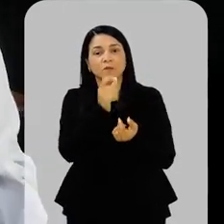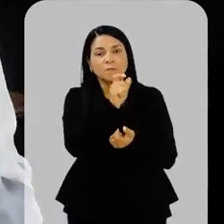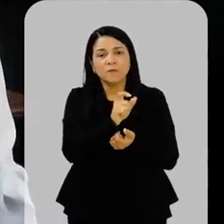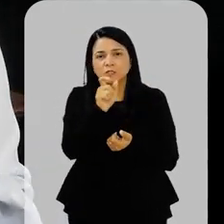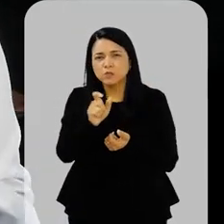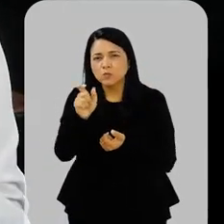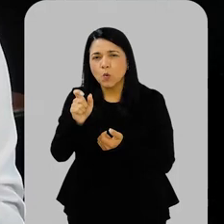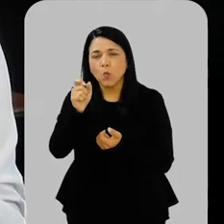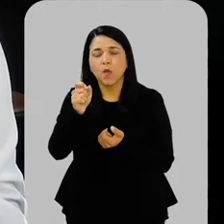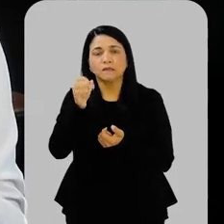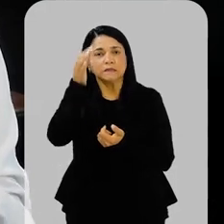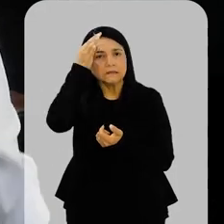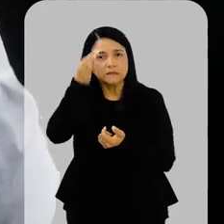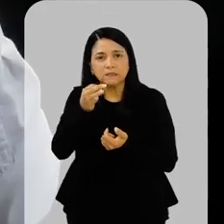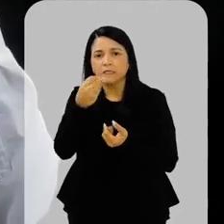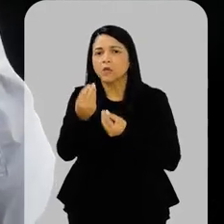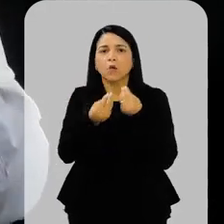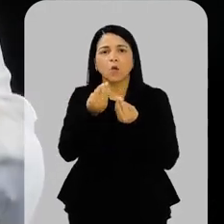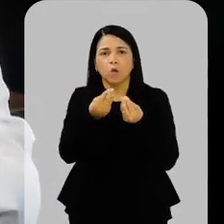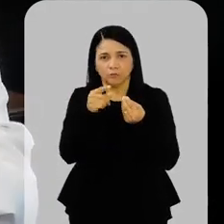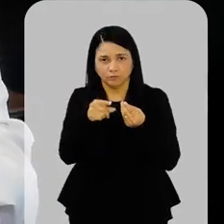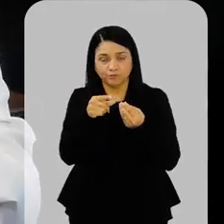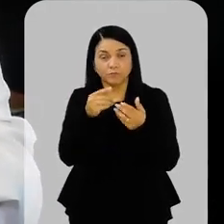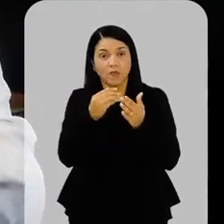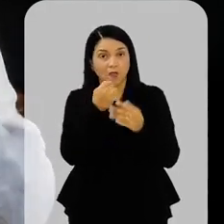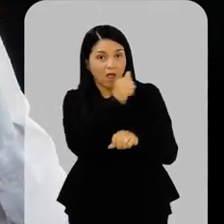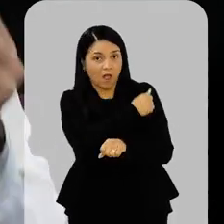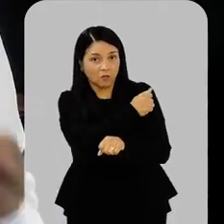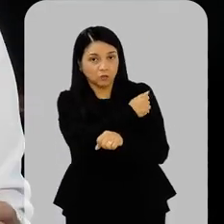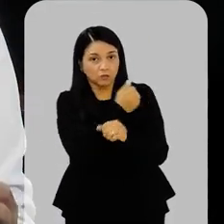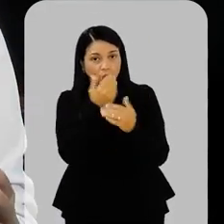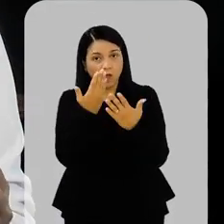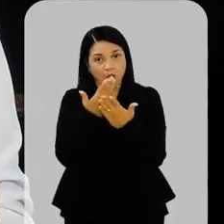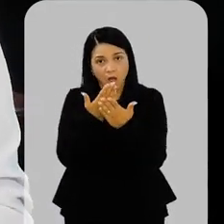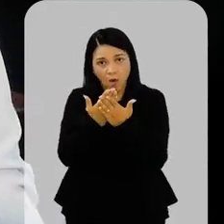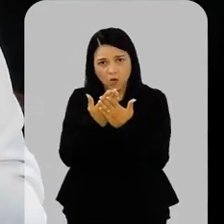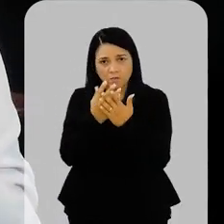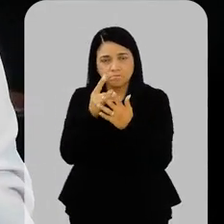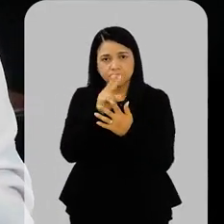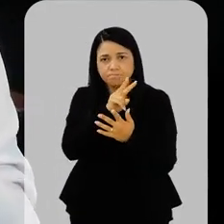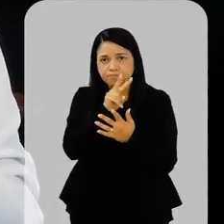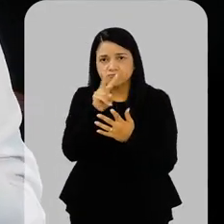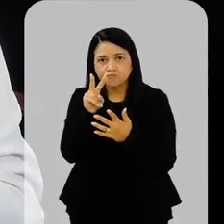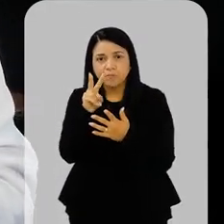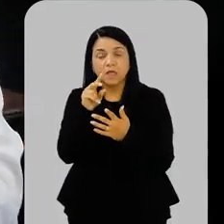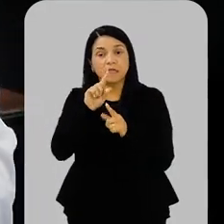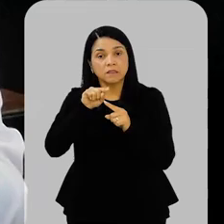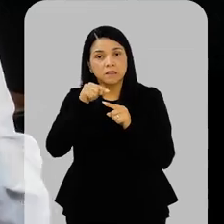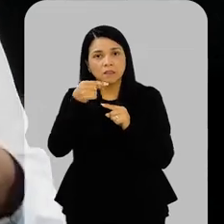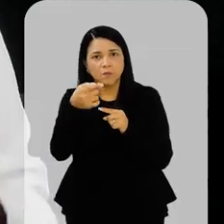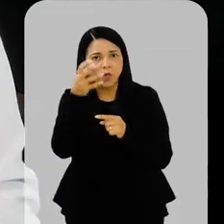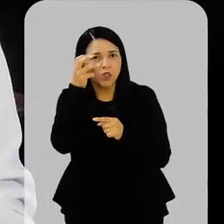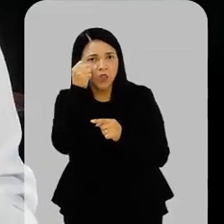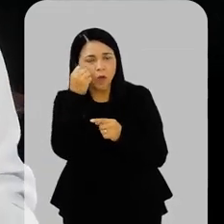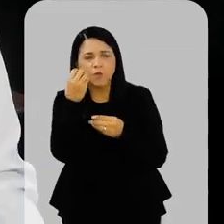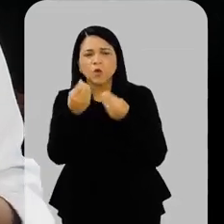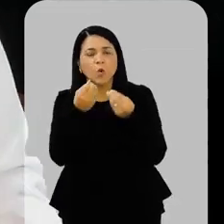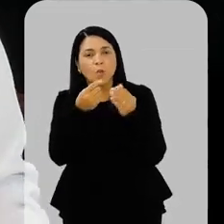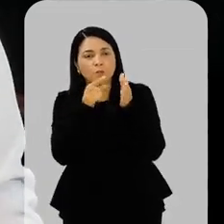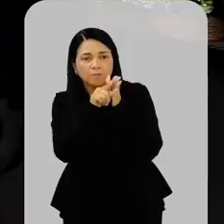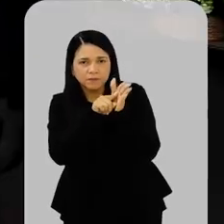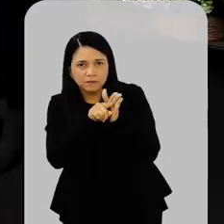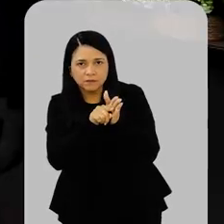como é que isso funciona. O aluno assiste a aula e logo em seguida ele dorme. Como é que você operacionalizou essa